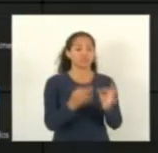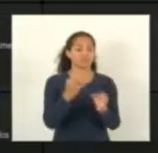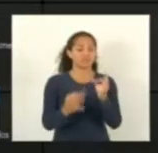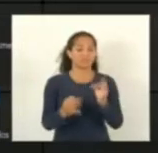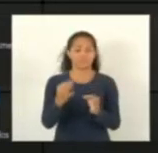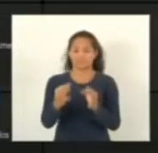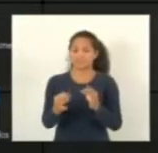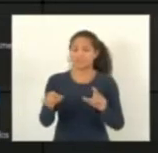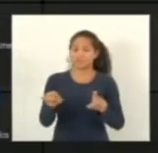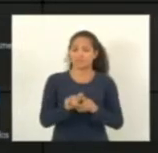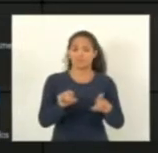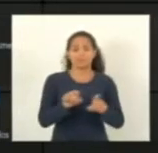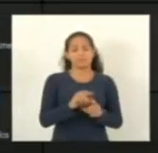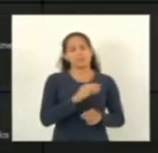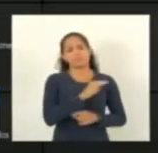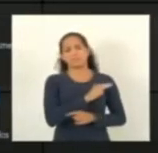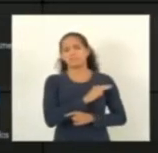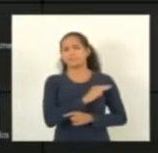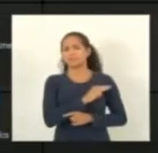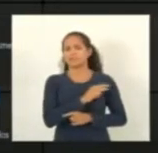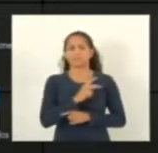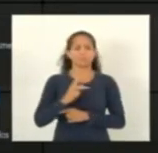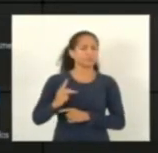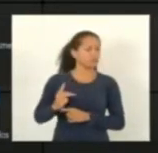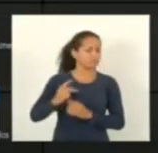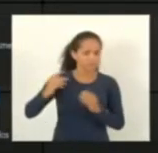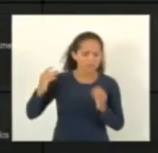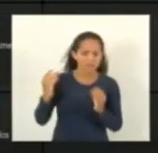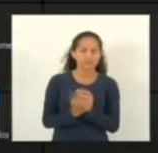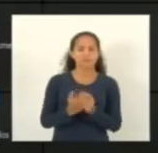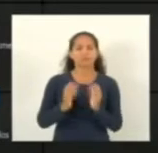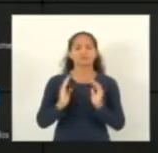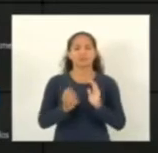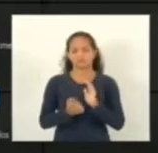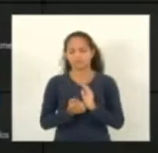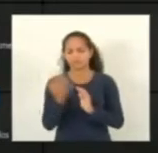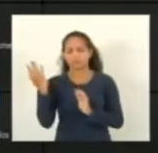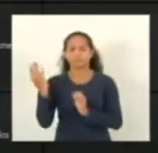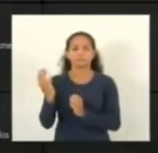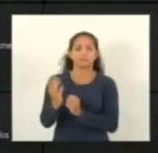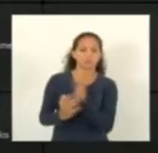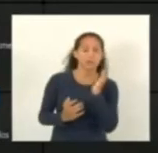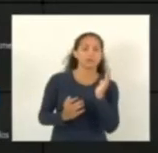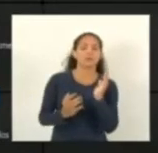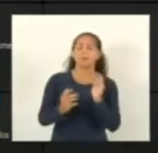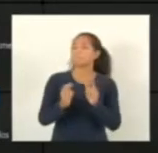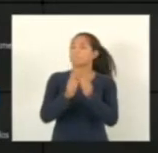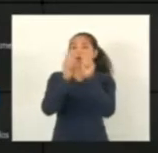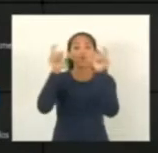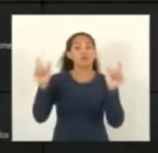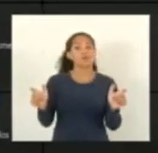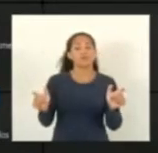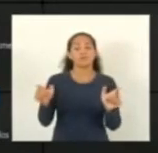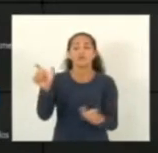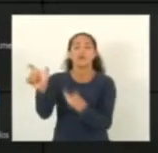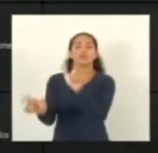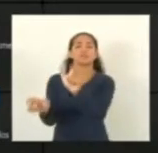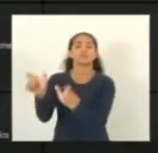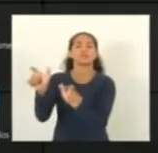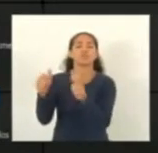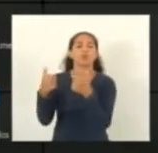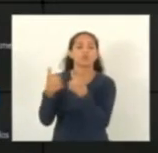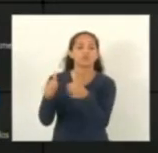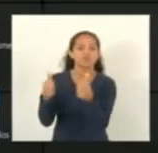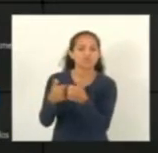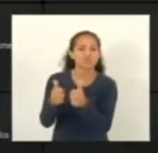ações e sempre, na totalidade das vezes, os consumidores ou os usuários do transporte coletivo